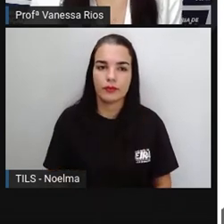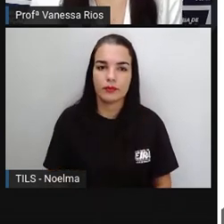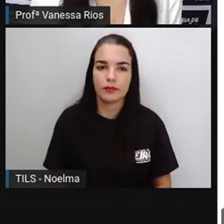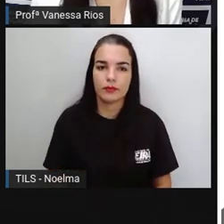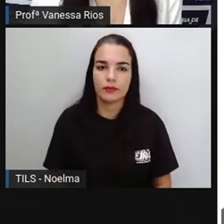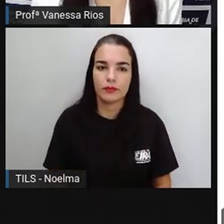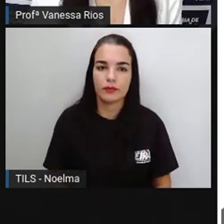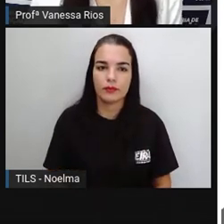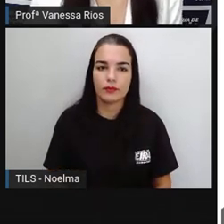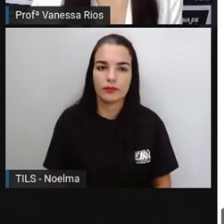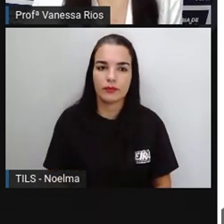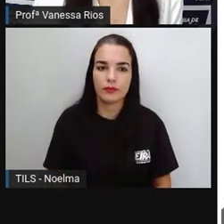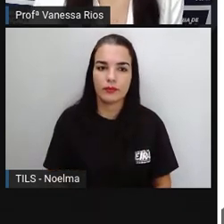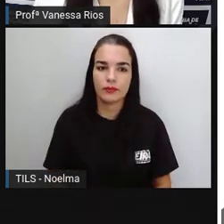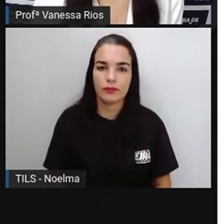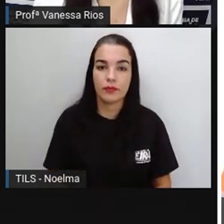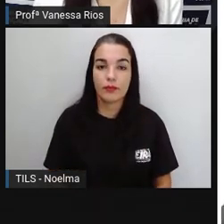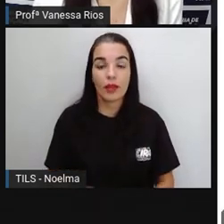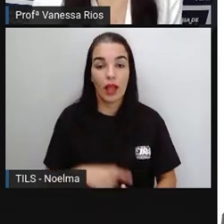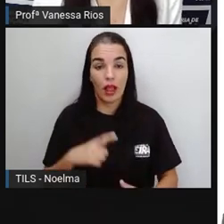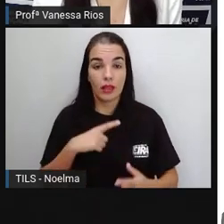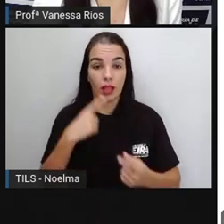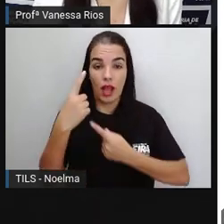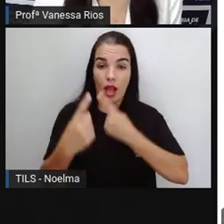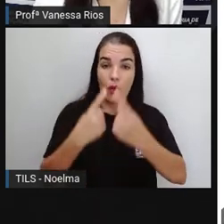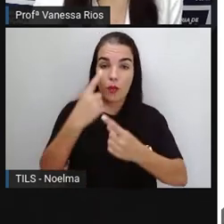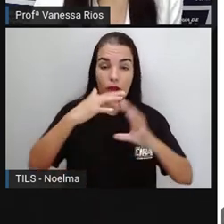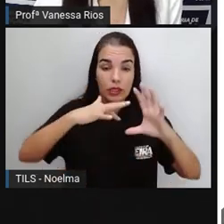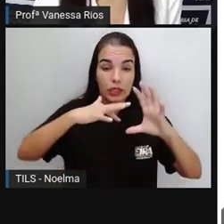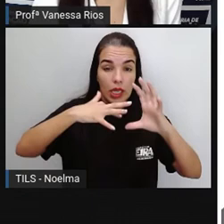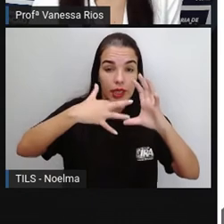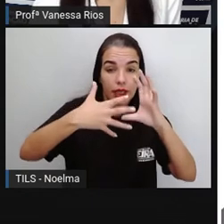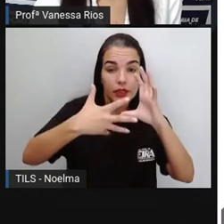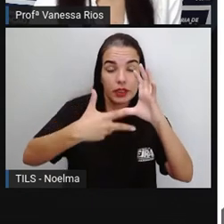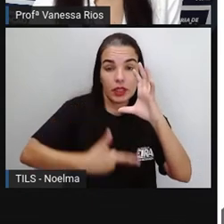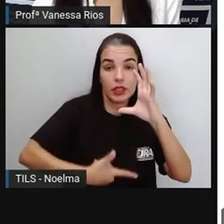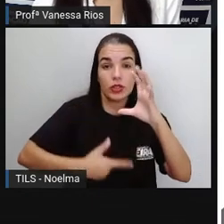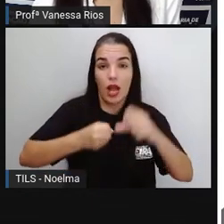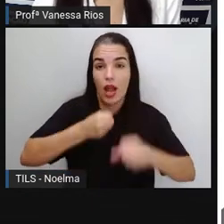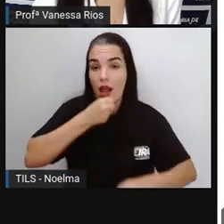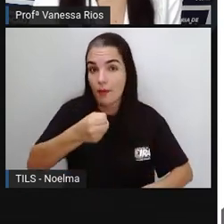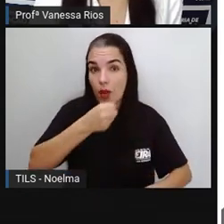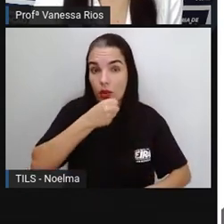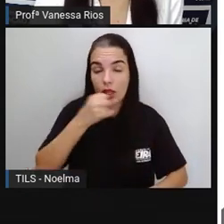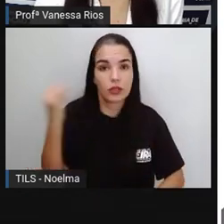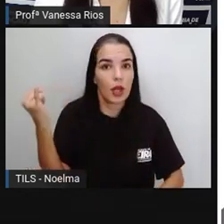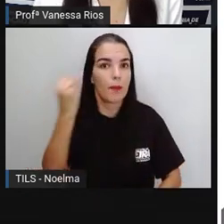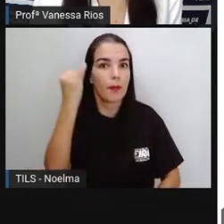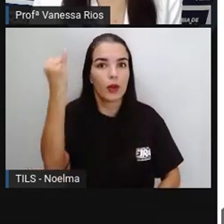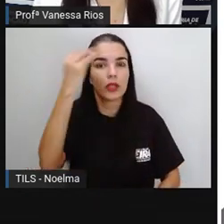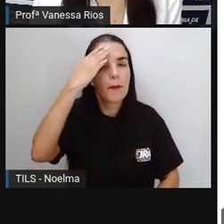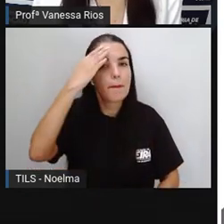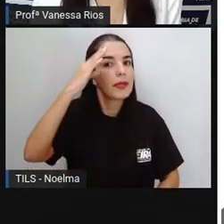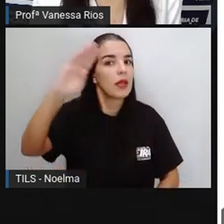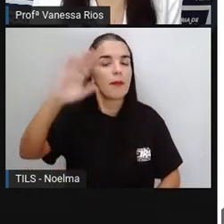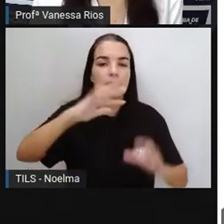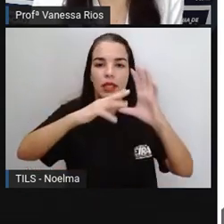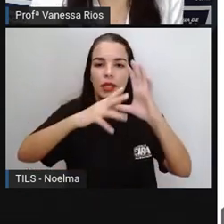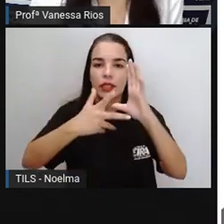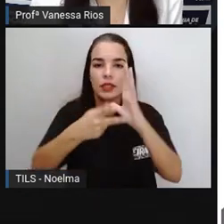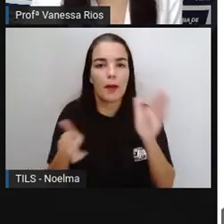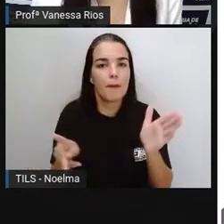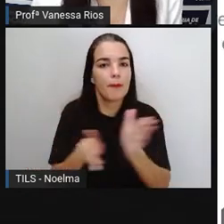Então, existem aí algumas características muito importantes e que a gente pode destacar como principais características